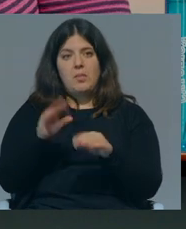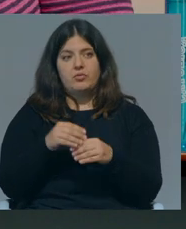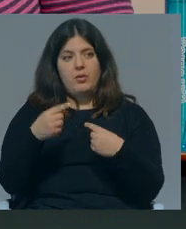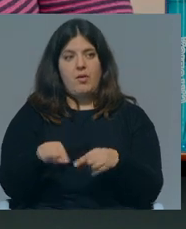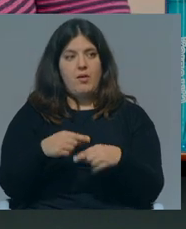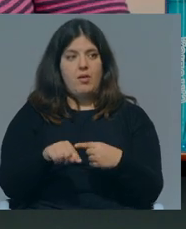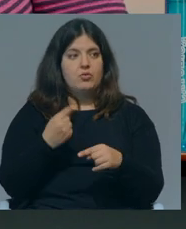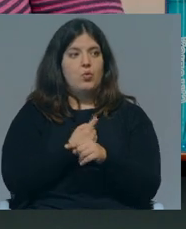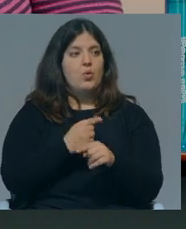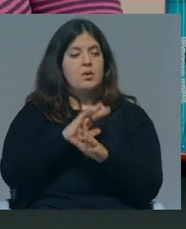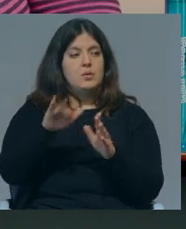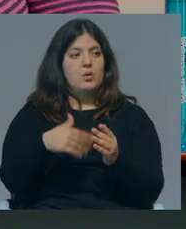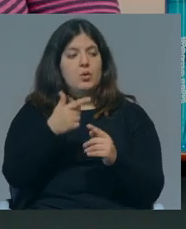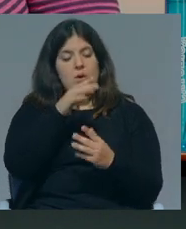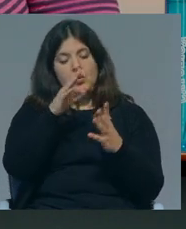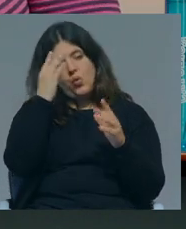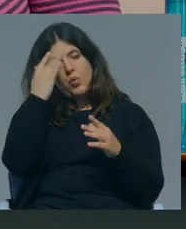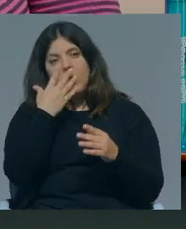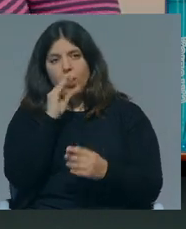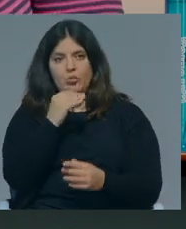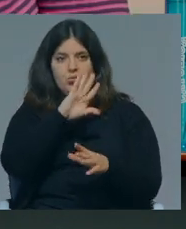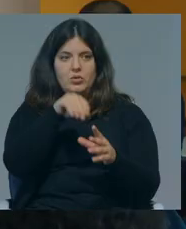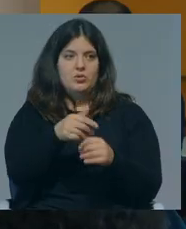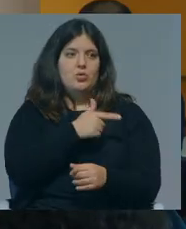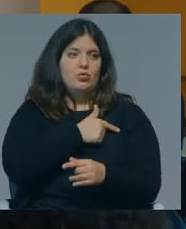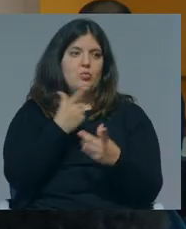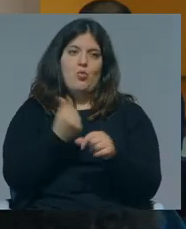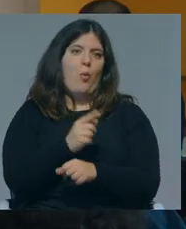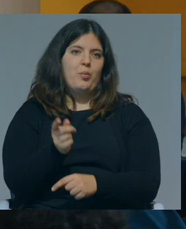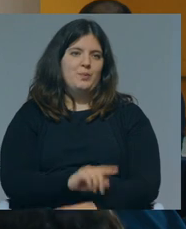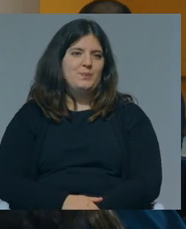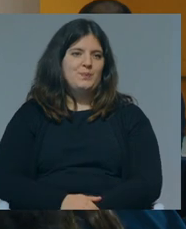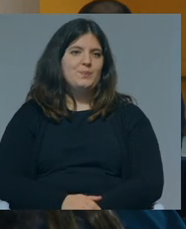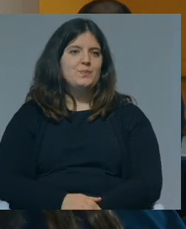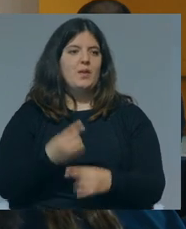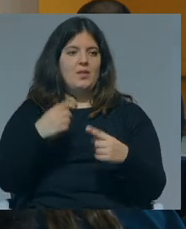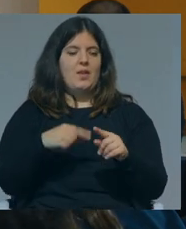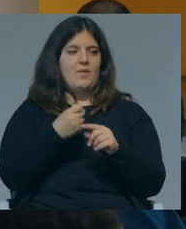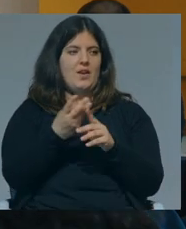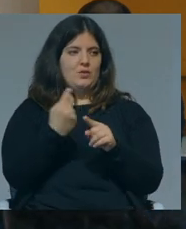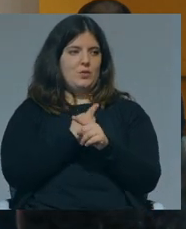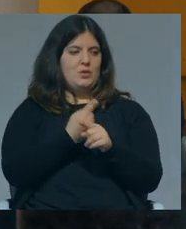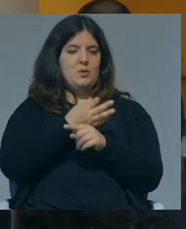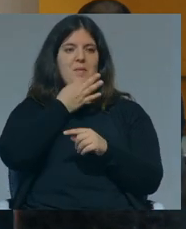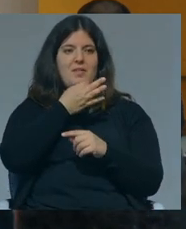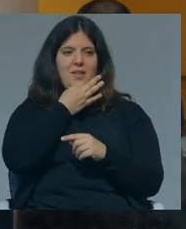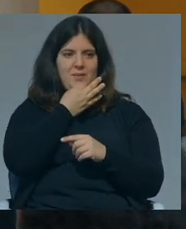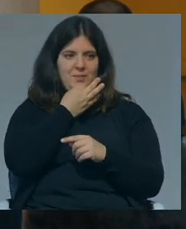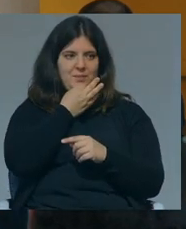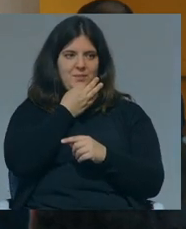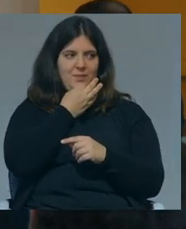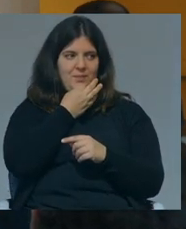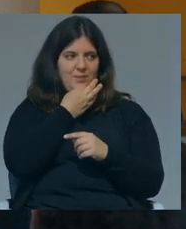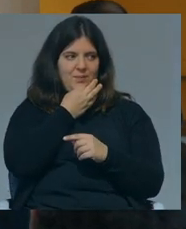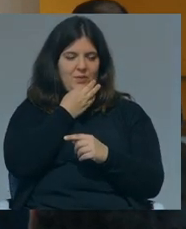esta coisa de diminuir o tamanho das turmas não compro. Eu tenho aqui várias coisas para falar, mas eu sei